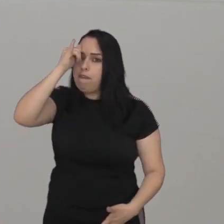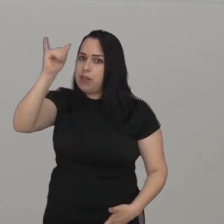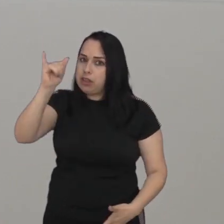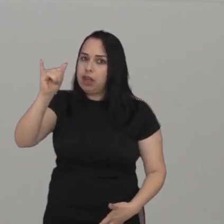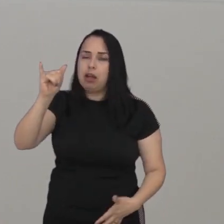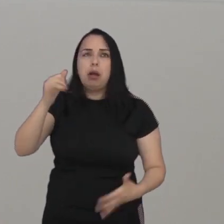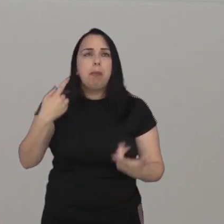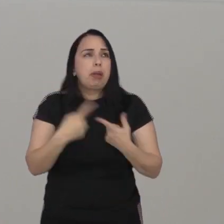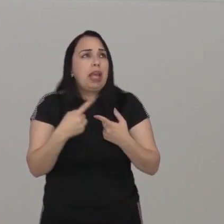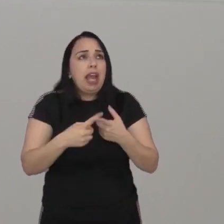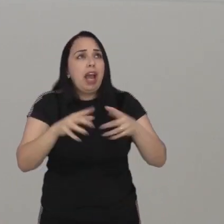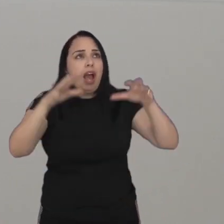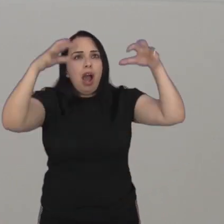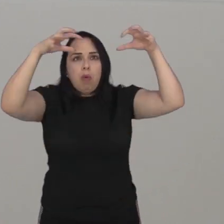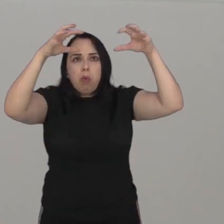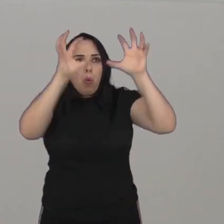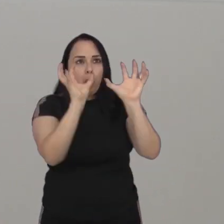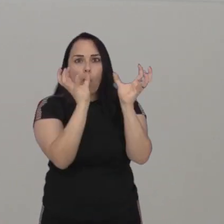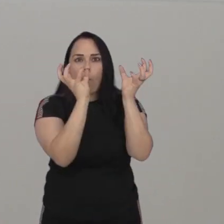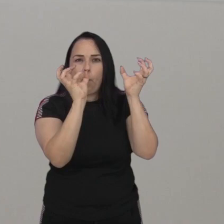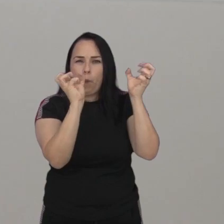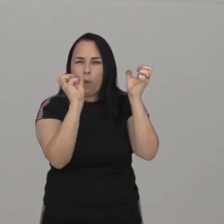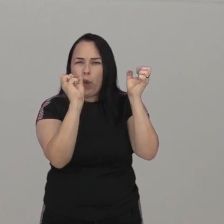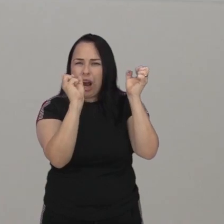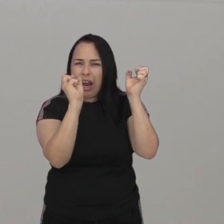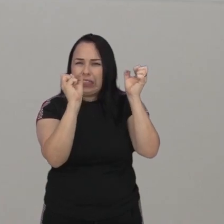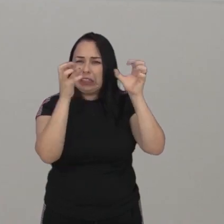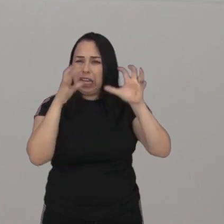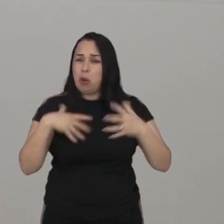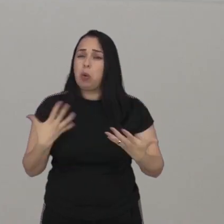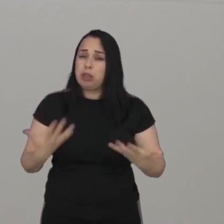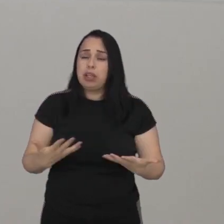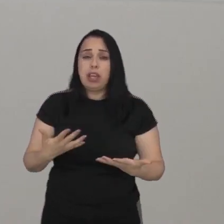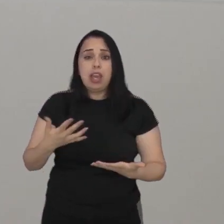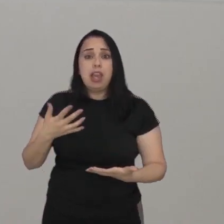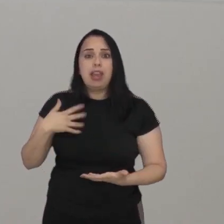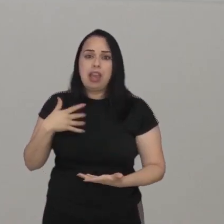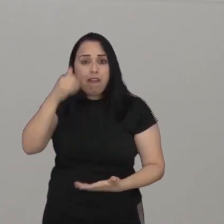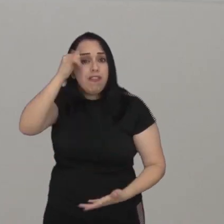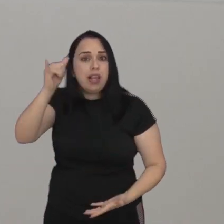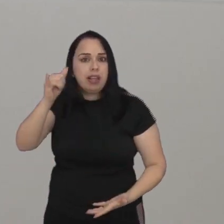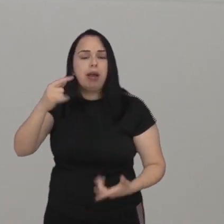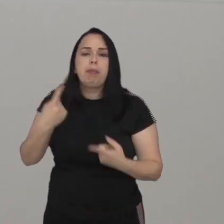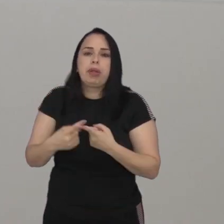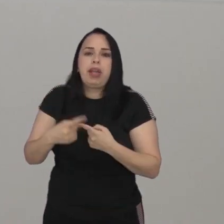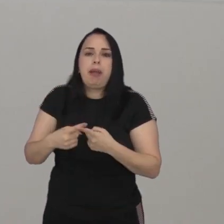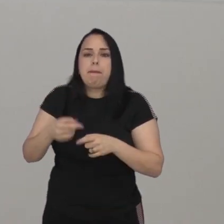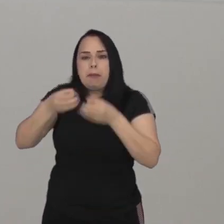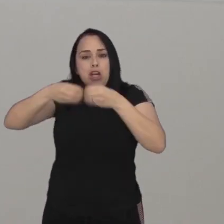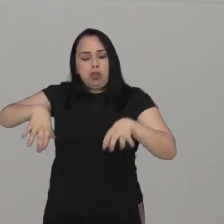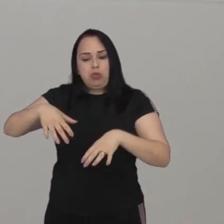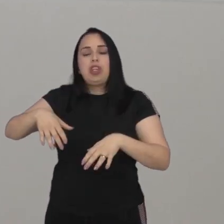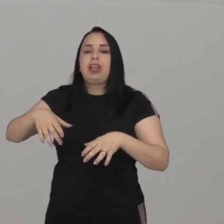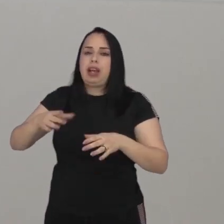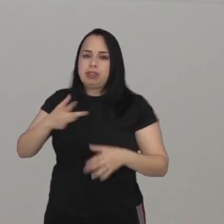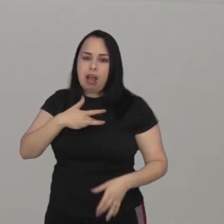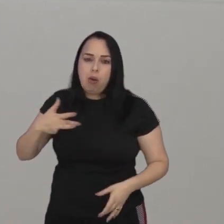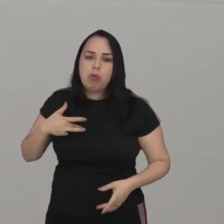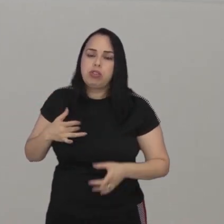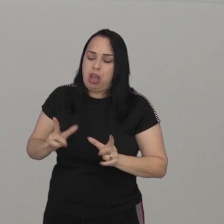o pico de muito calor com baixa umidade que reflete mais não só no câncer mas em outros